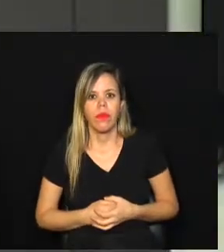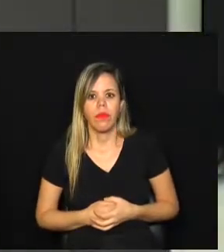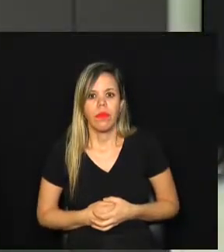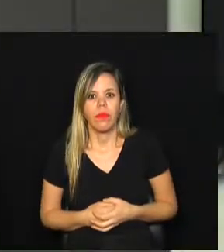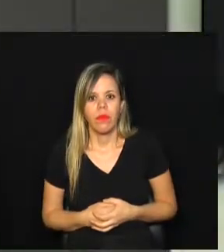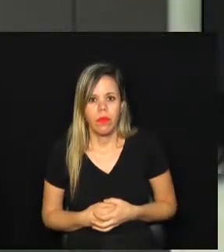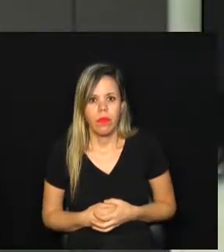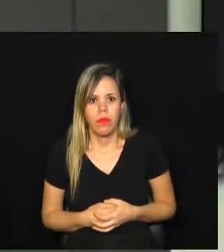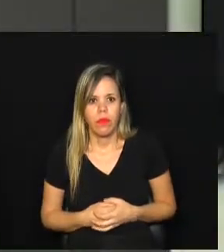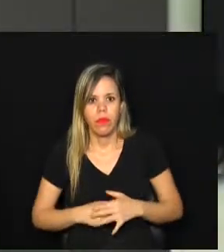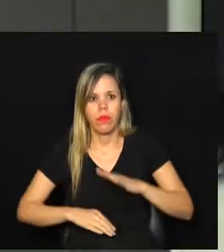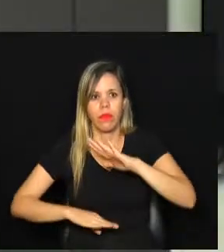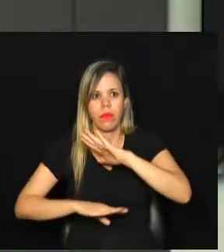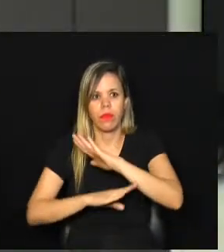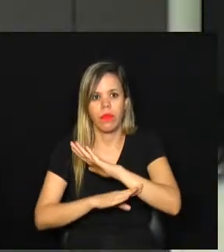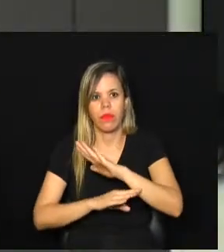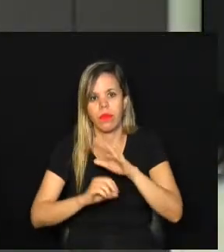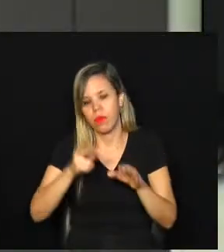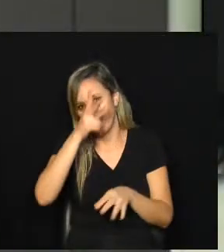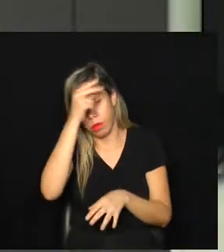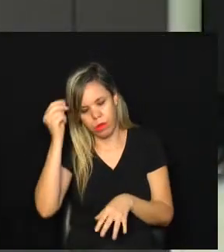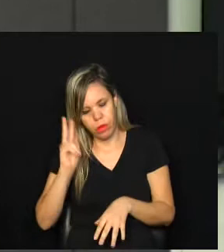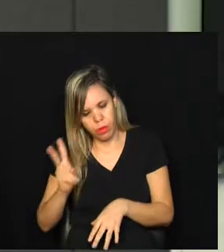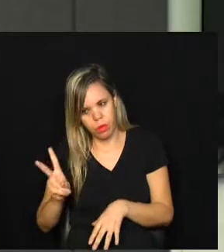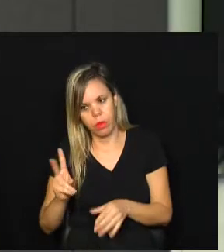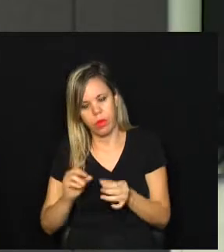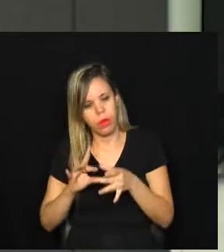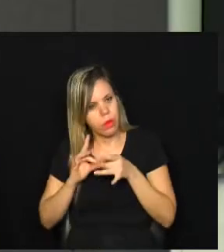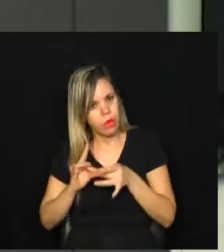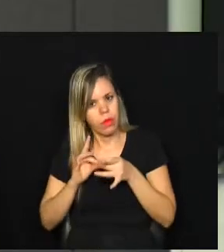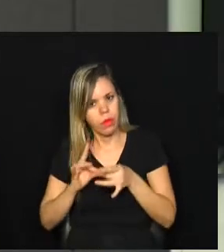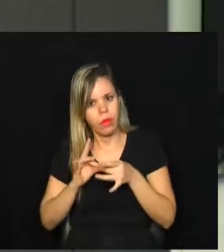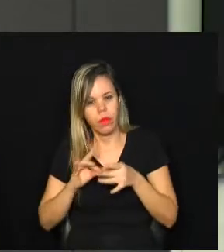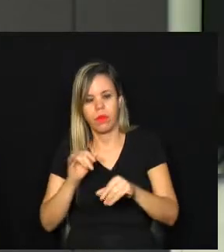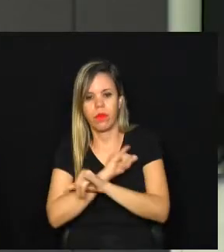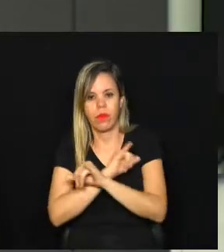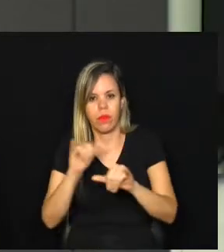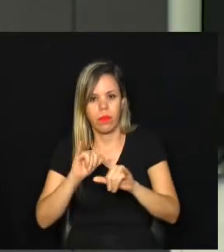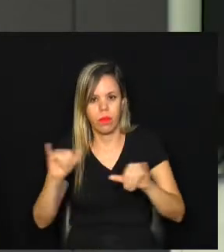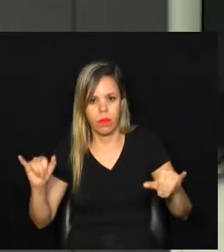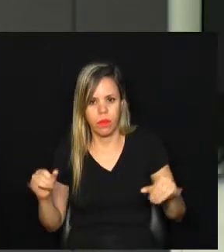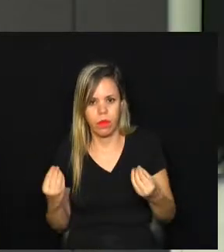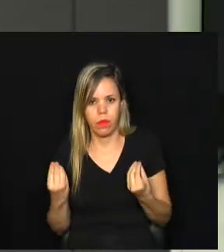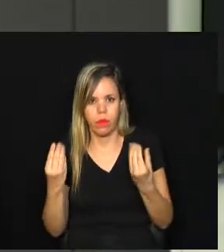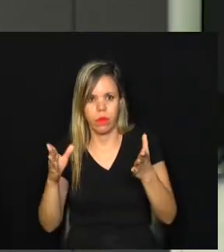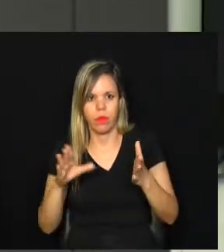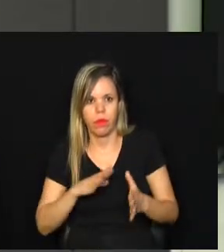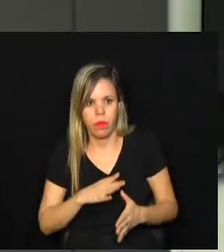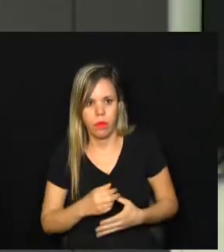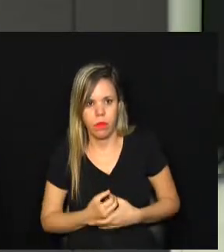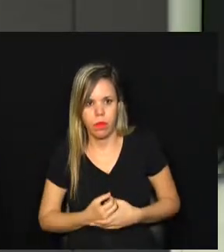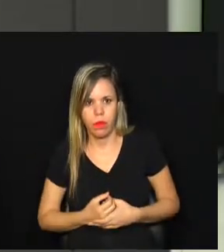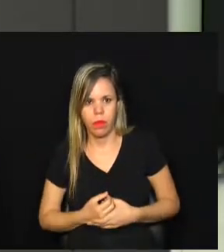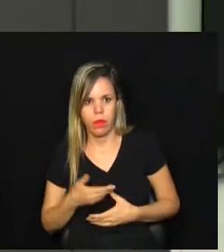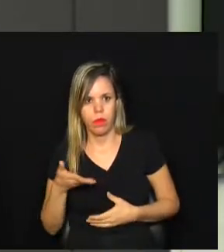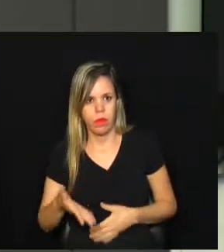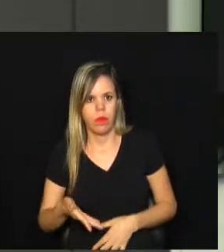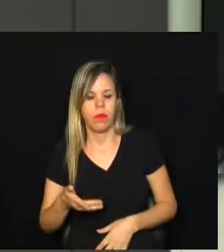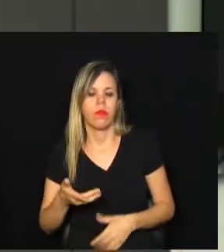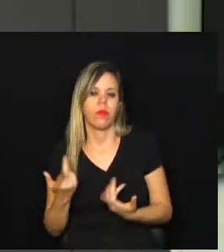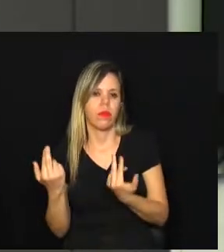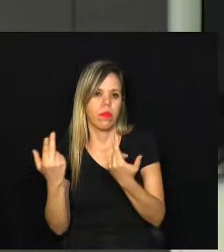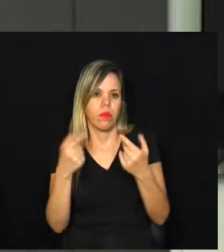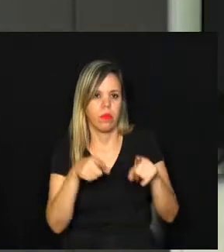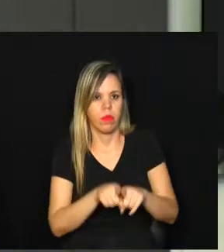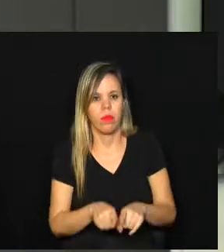A Câmara, o prefeito, sempre foi parceira das campanhas colocadas na cidade. E essa não será diferente.